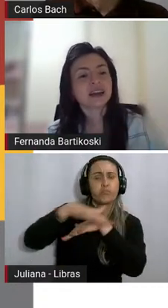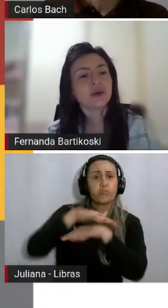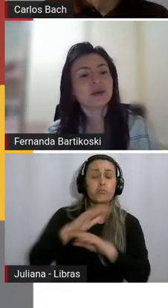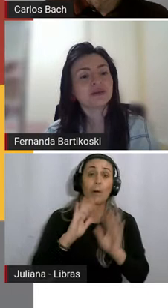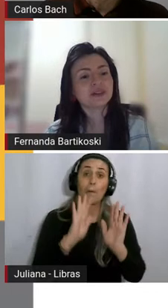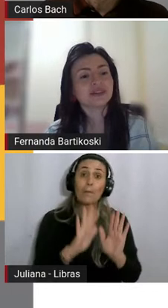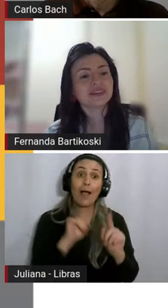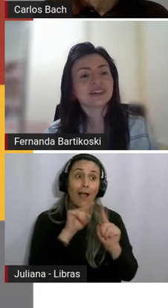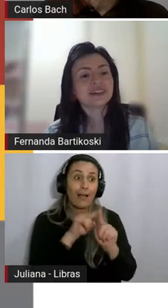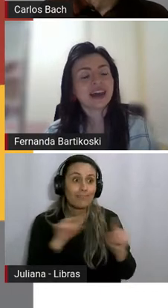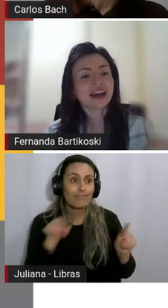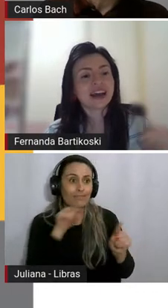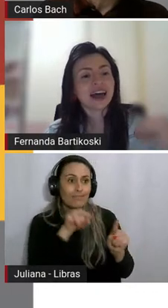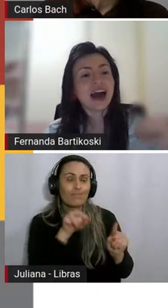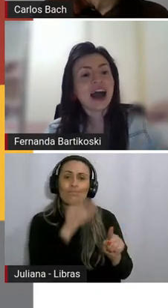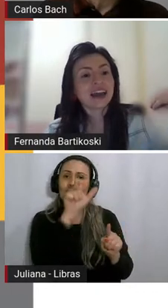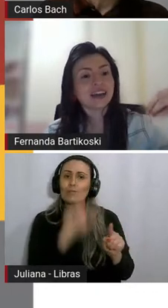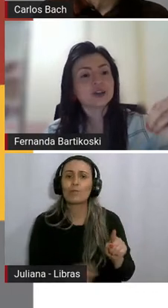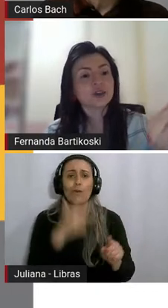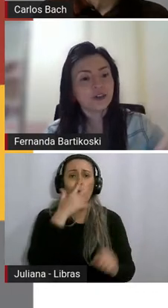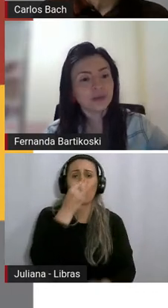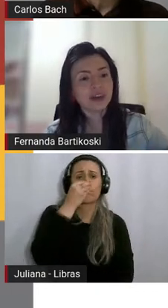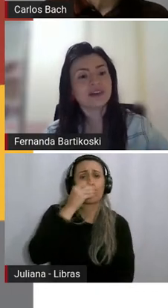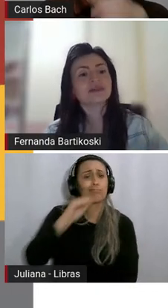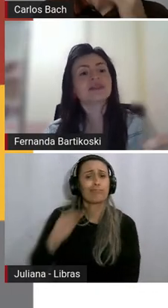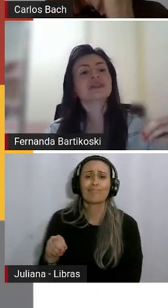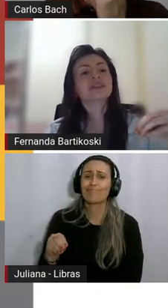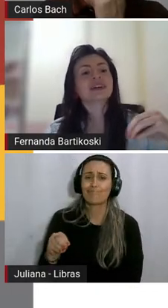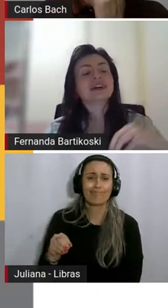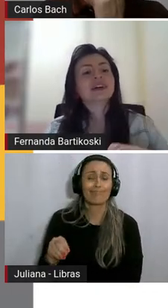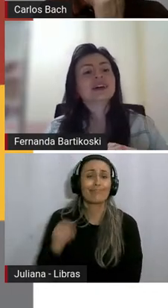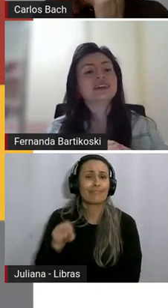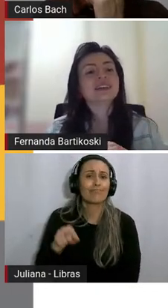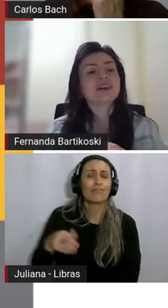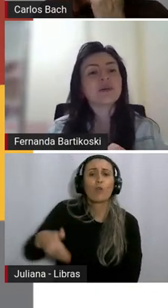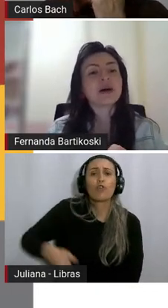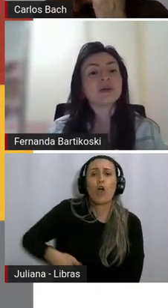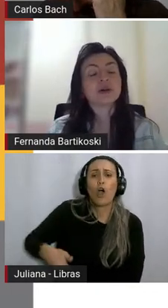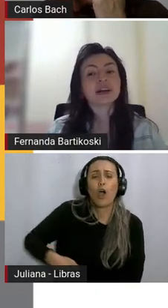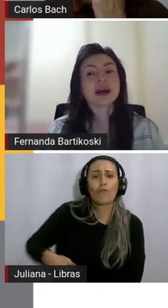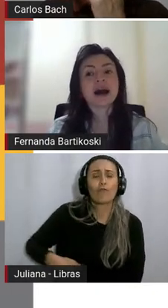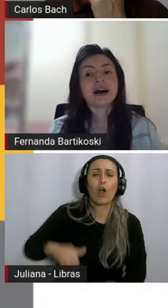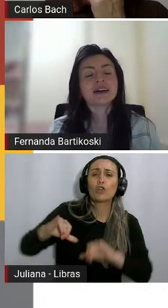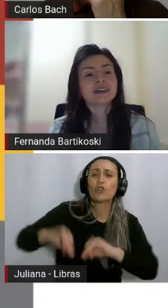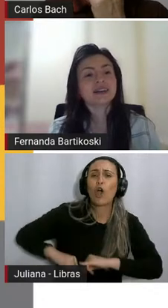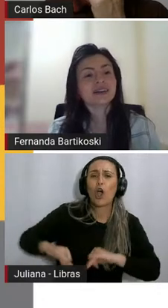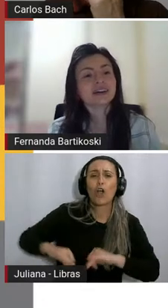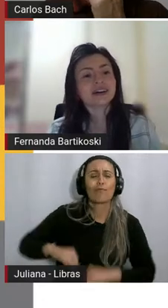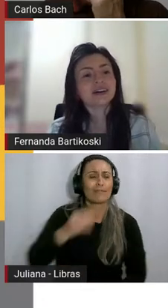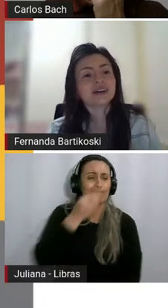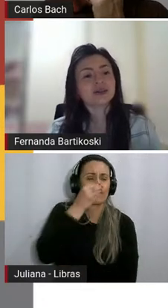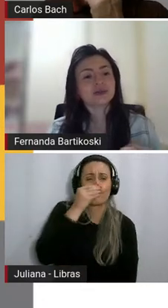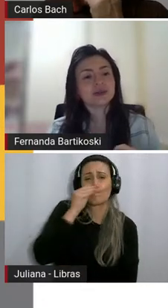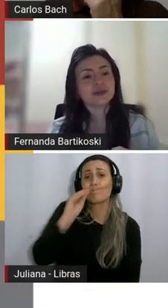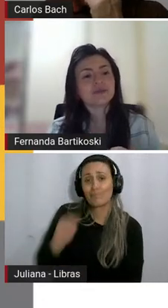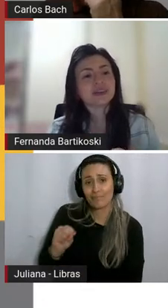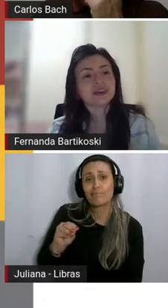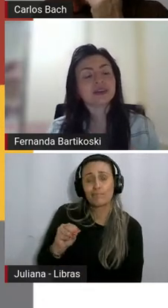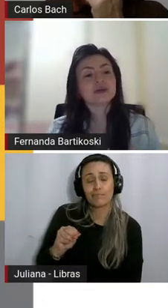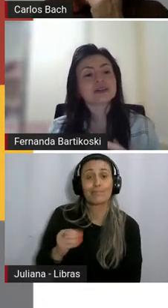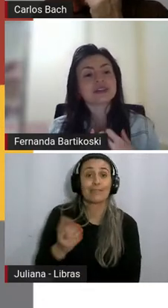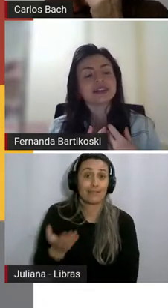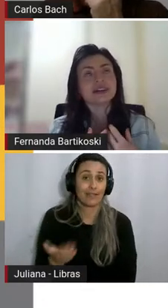alheias àquele momento, àquele sofrimento. Então, é uma crônica que